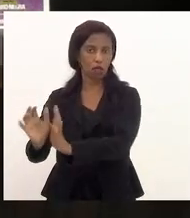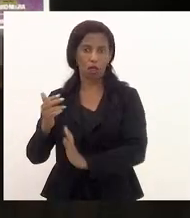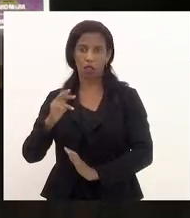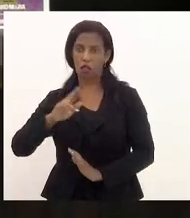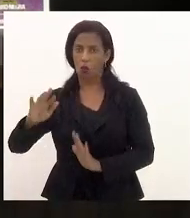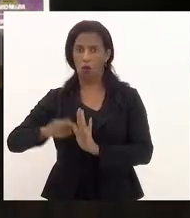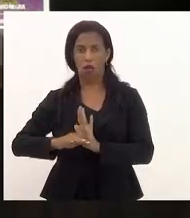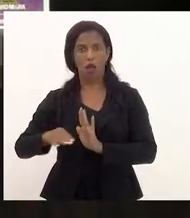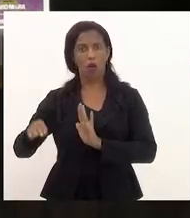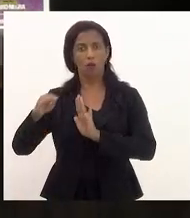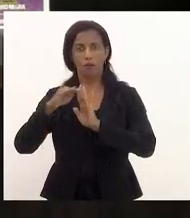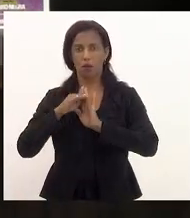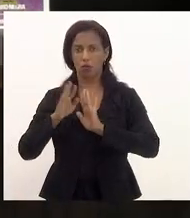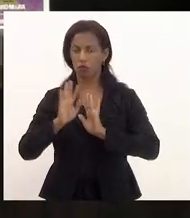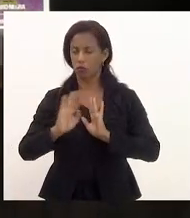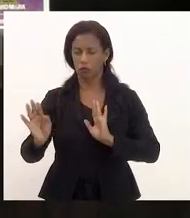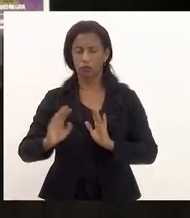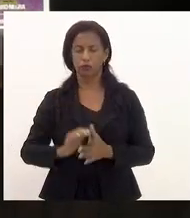é aumento.